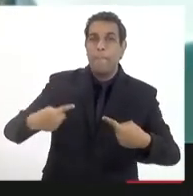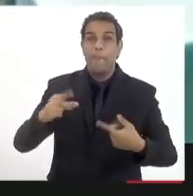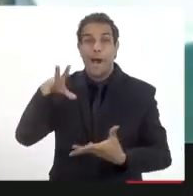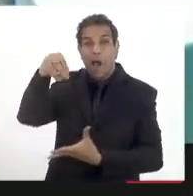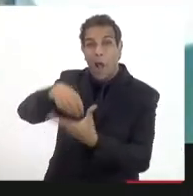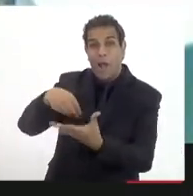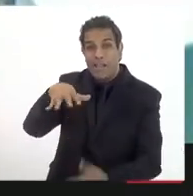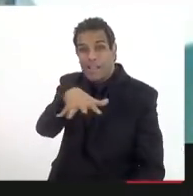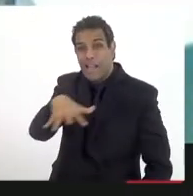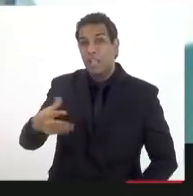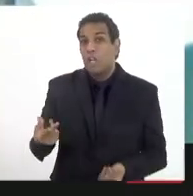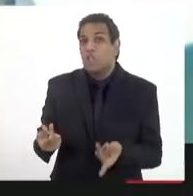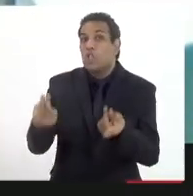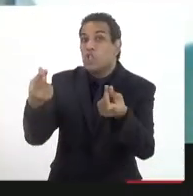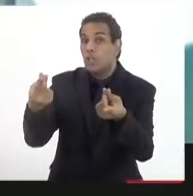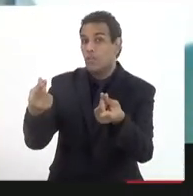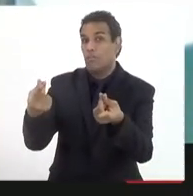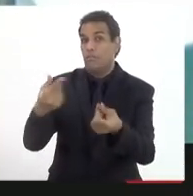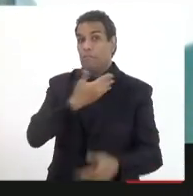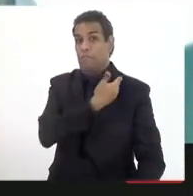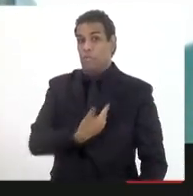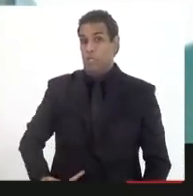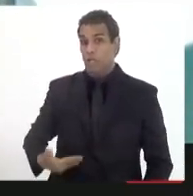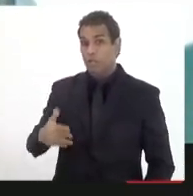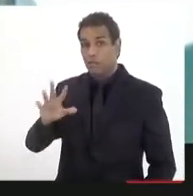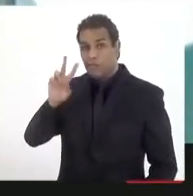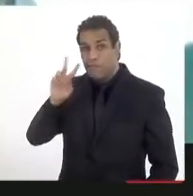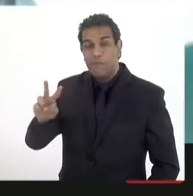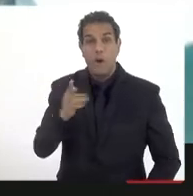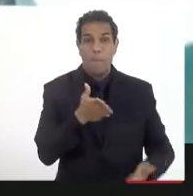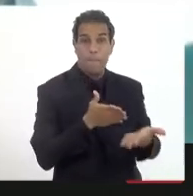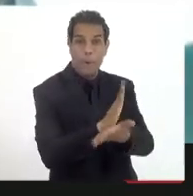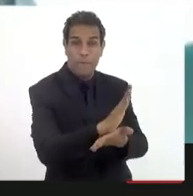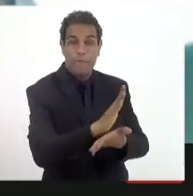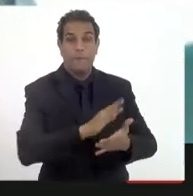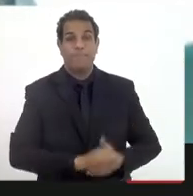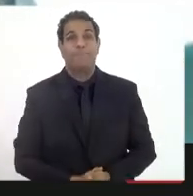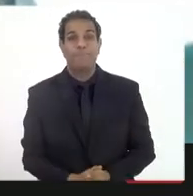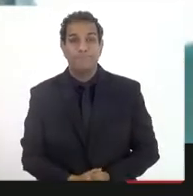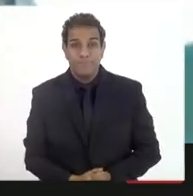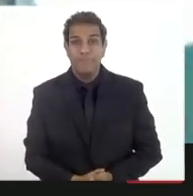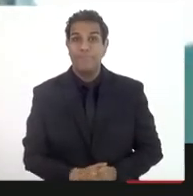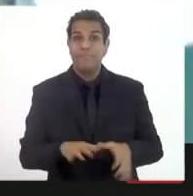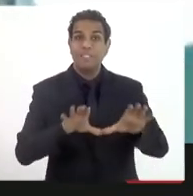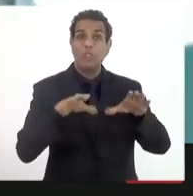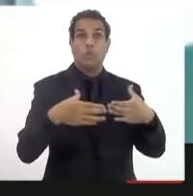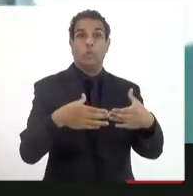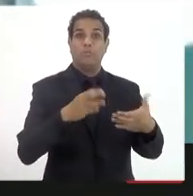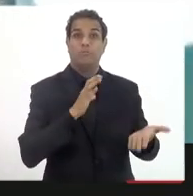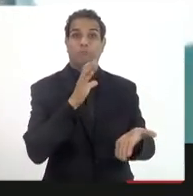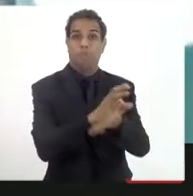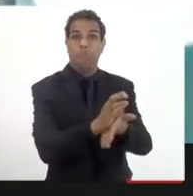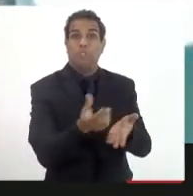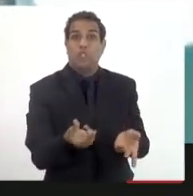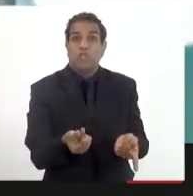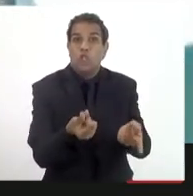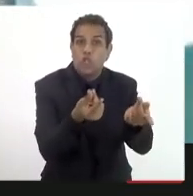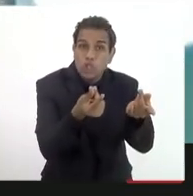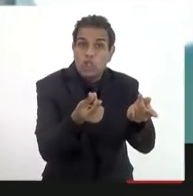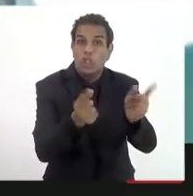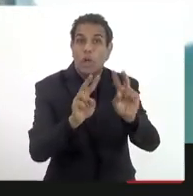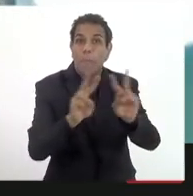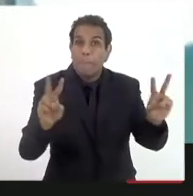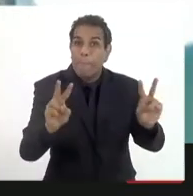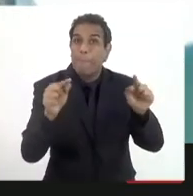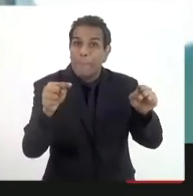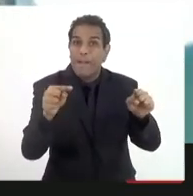fazenda e continua. Por quê? Foi aprovado que o FNDCT tinha que ser um fundo financeiro, só que não tem